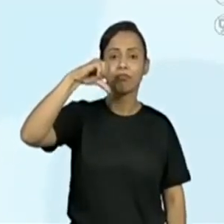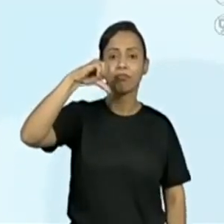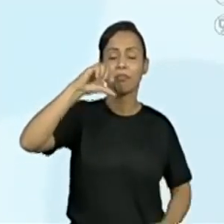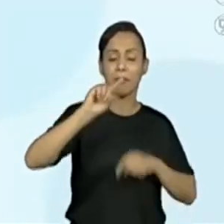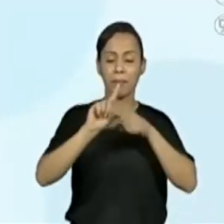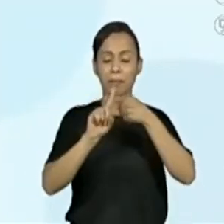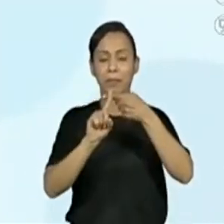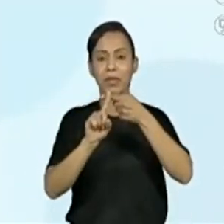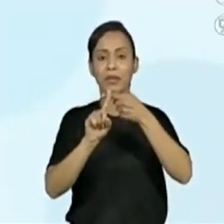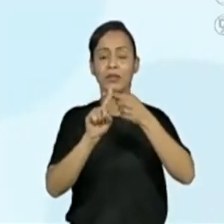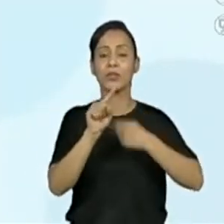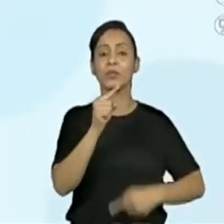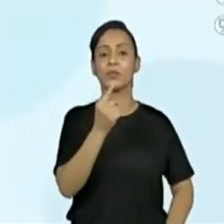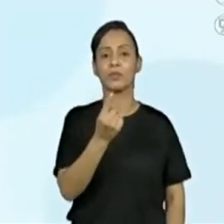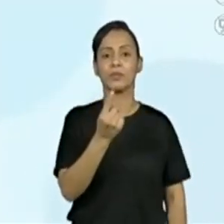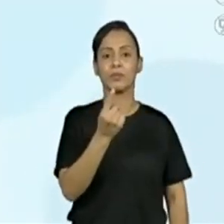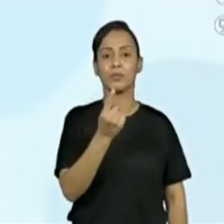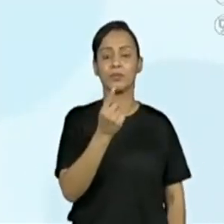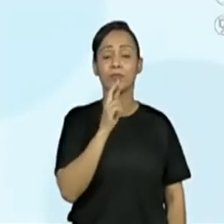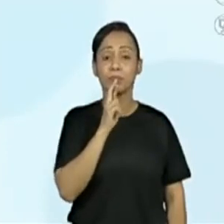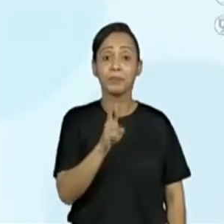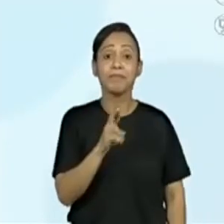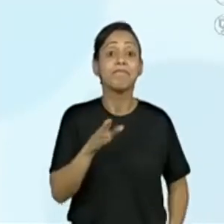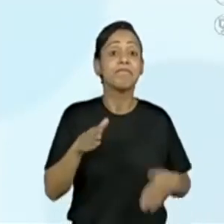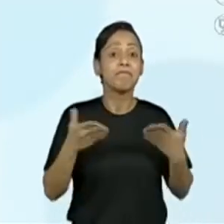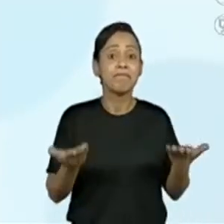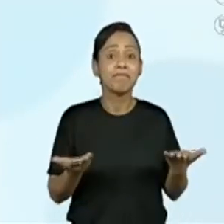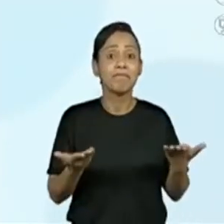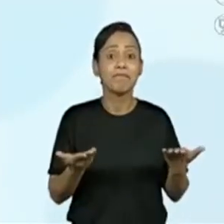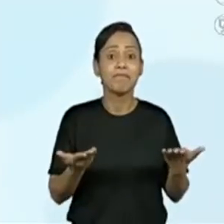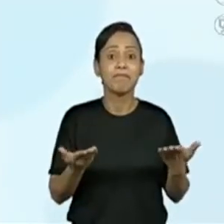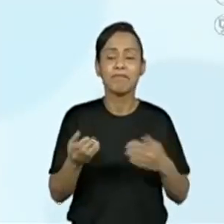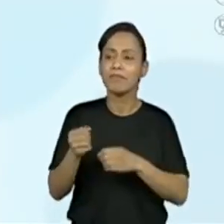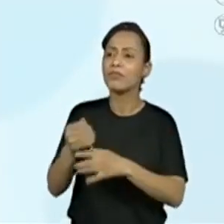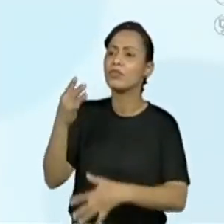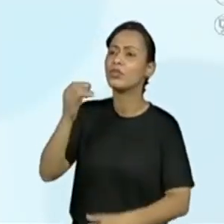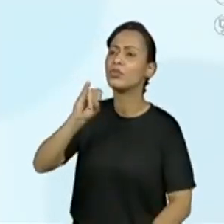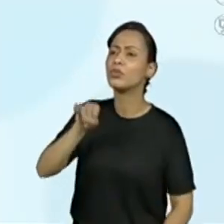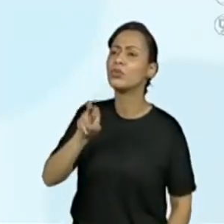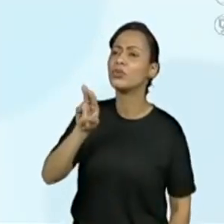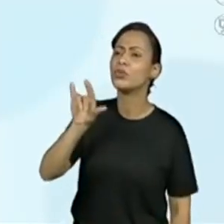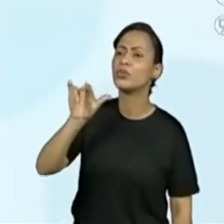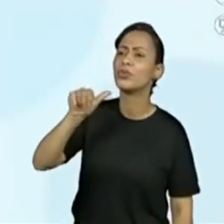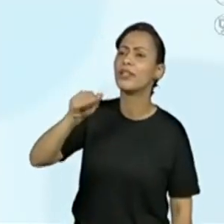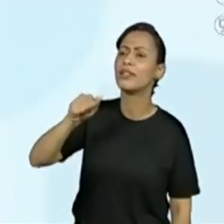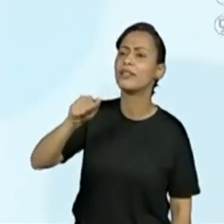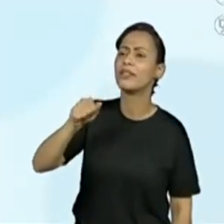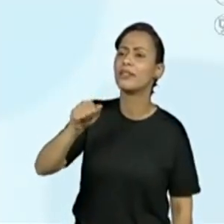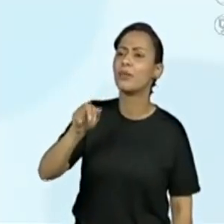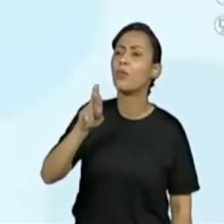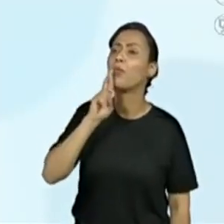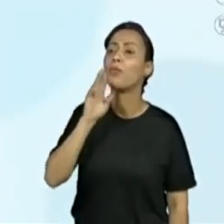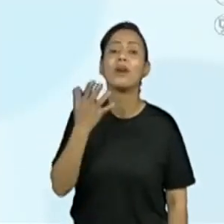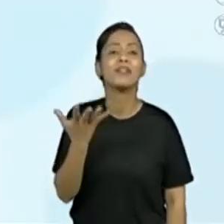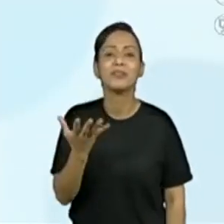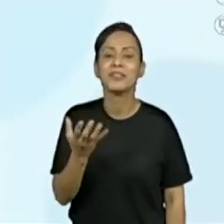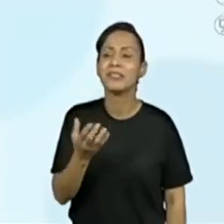9, quanto nós teremos agora? Olha lá, a Júlia participando. 9 mais 1.